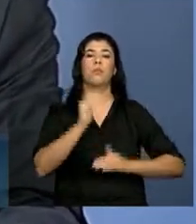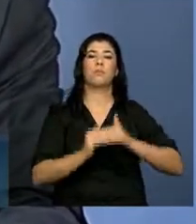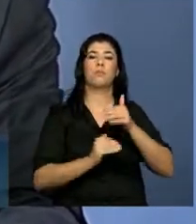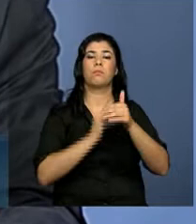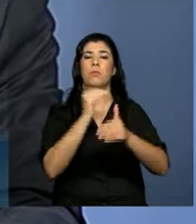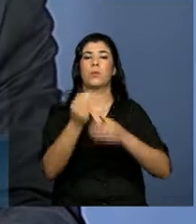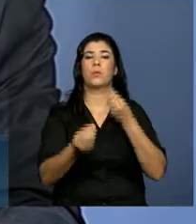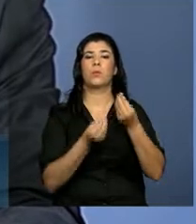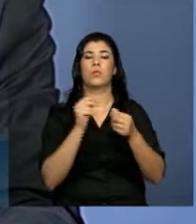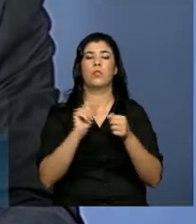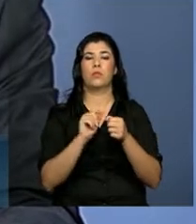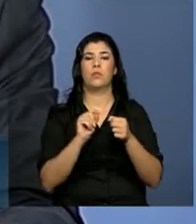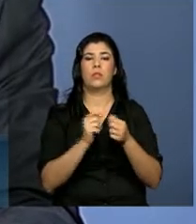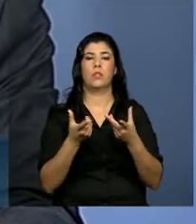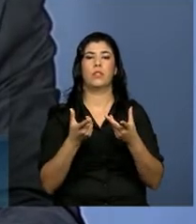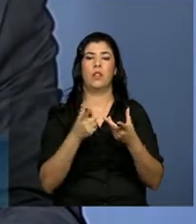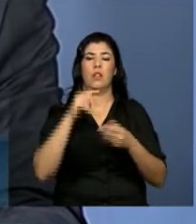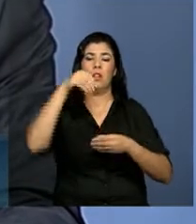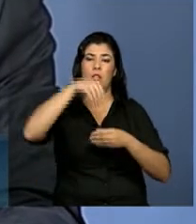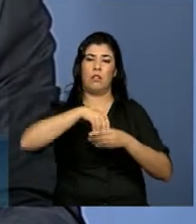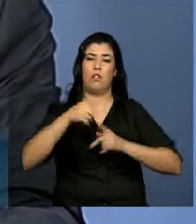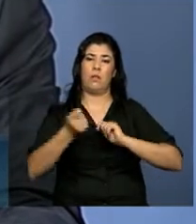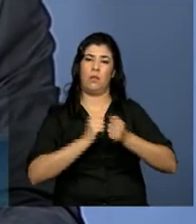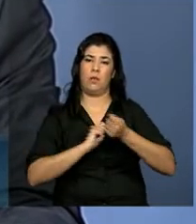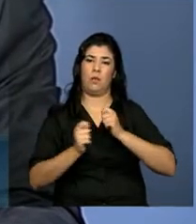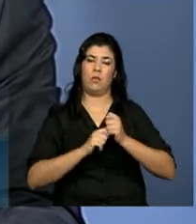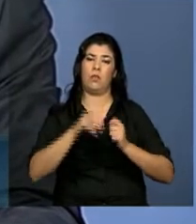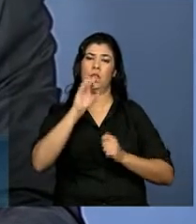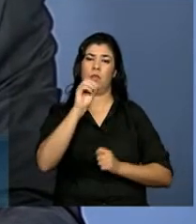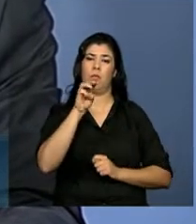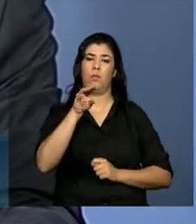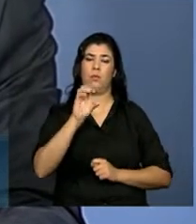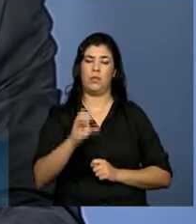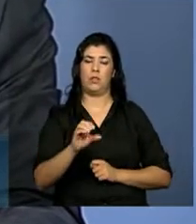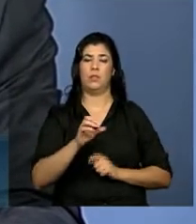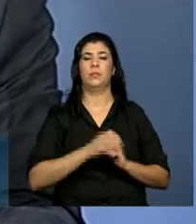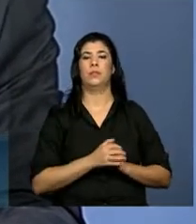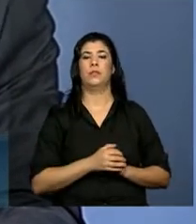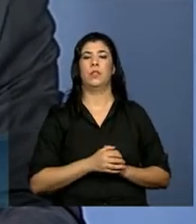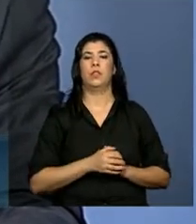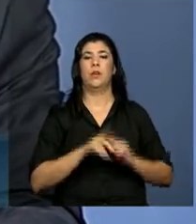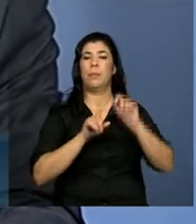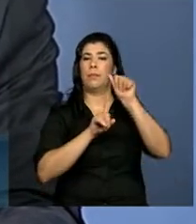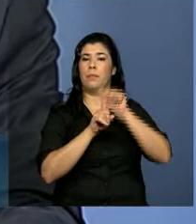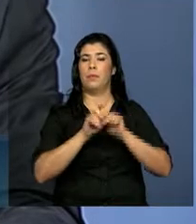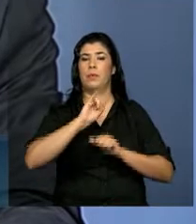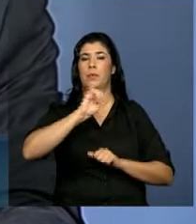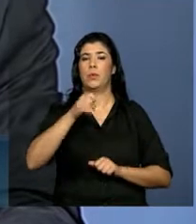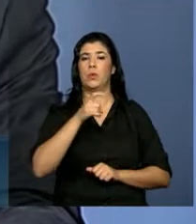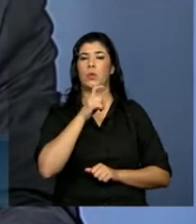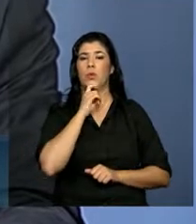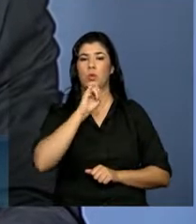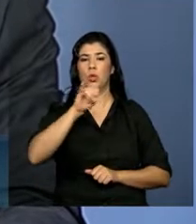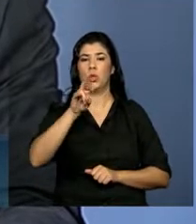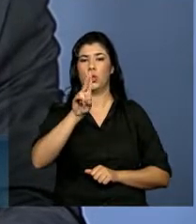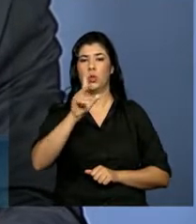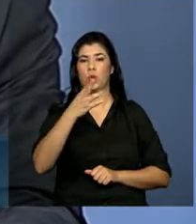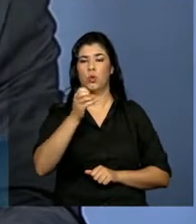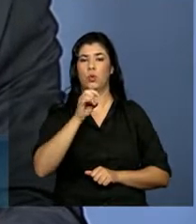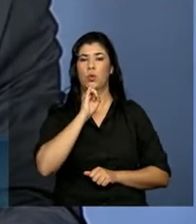nós temos em negociação na OMC. Em julho, nós temos um mandato para concluir